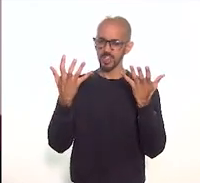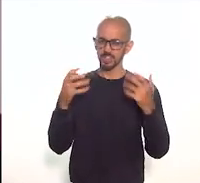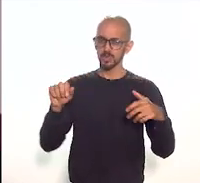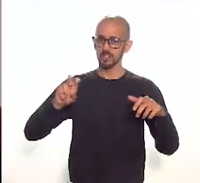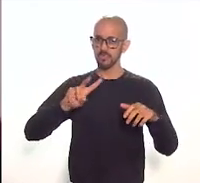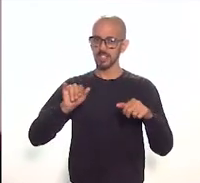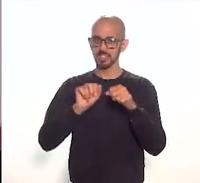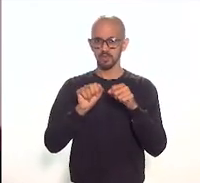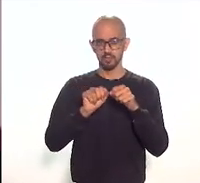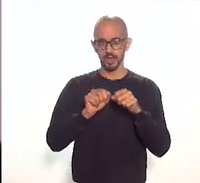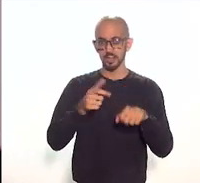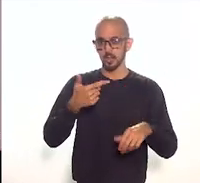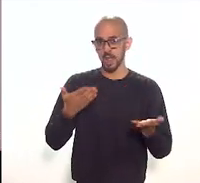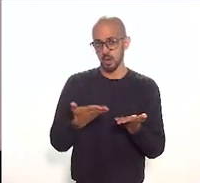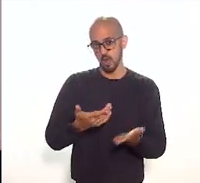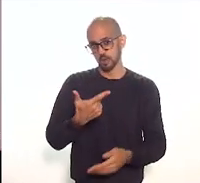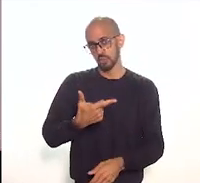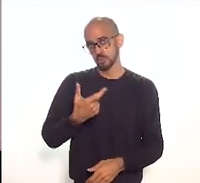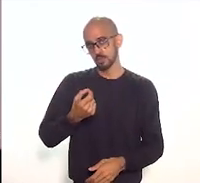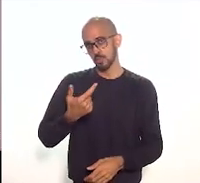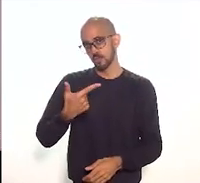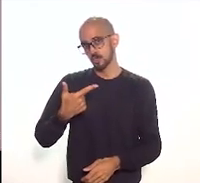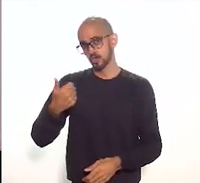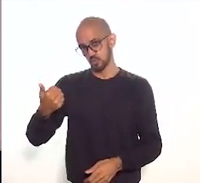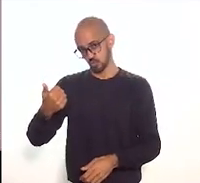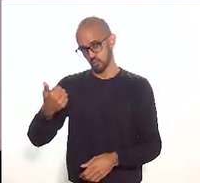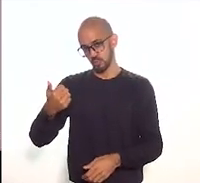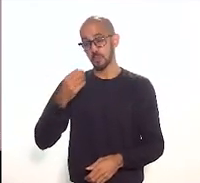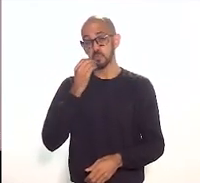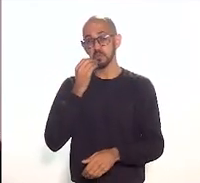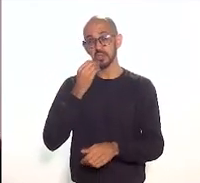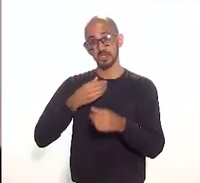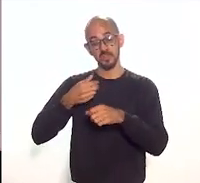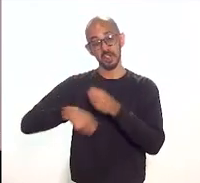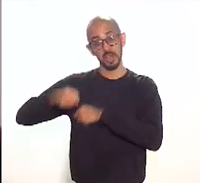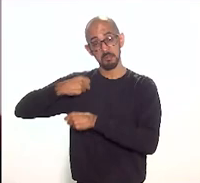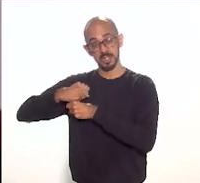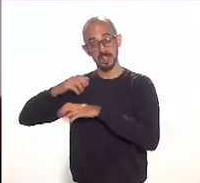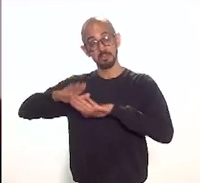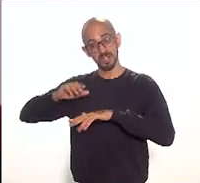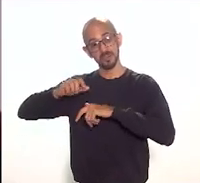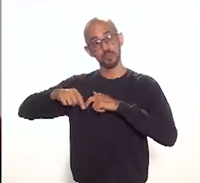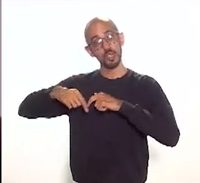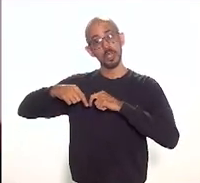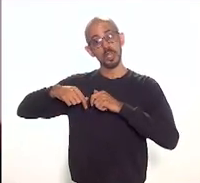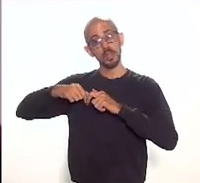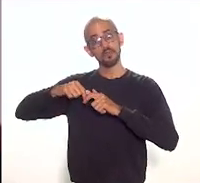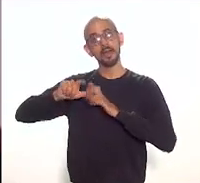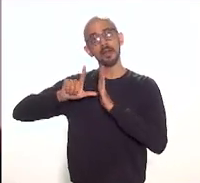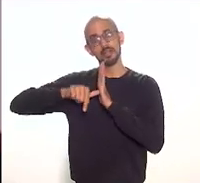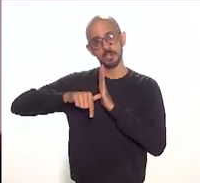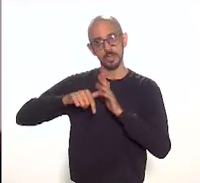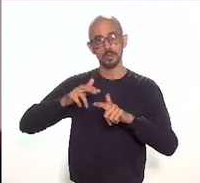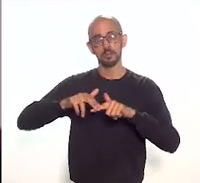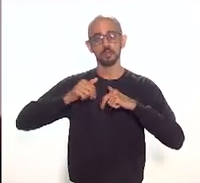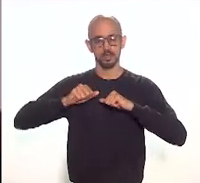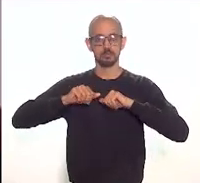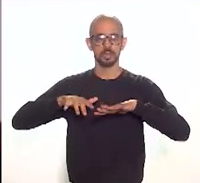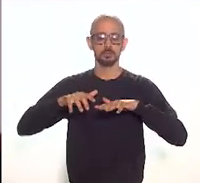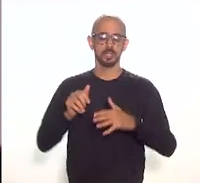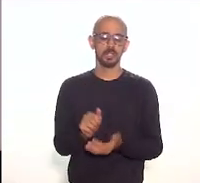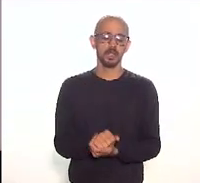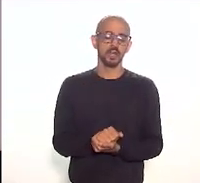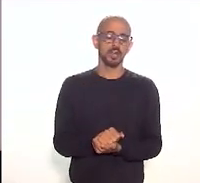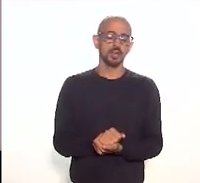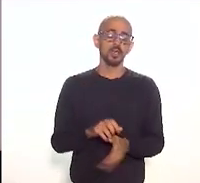em 2021 era para ser em 2020 foi adiado e tudo que a gente precisou de apoio do Museu da República